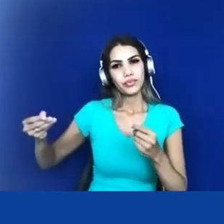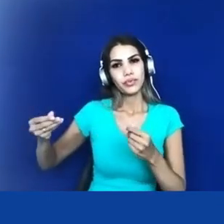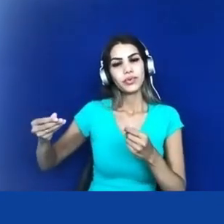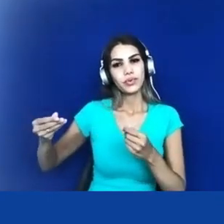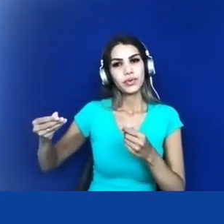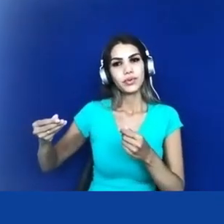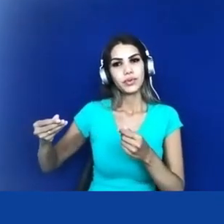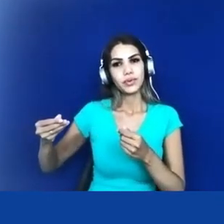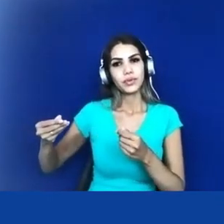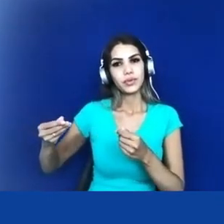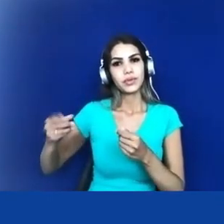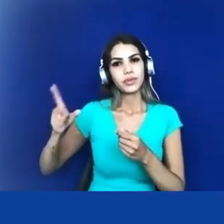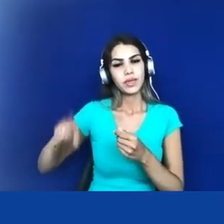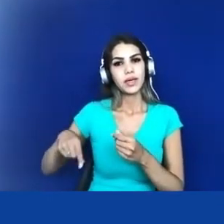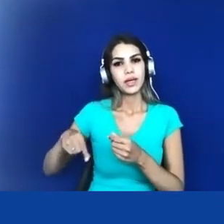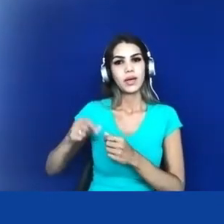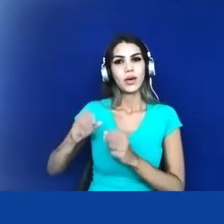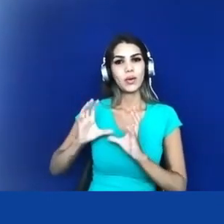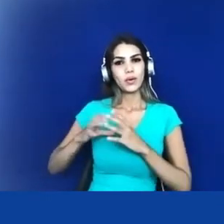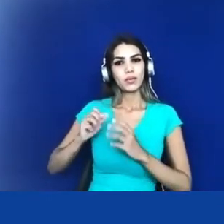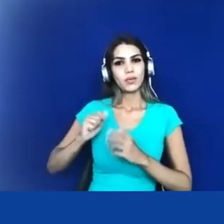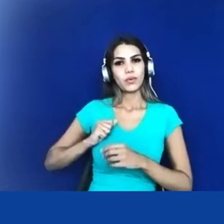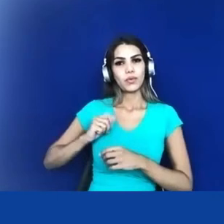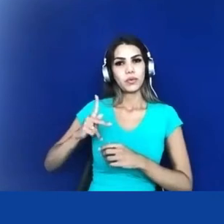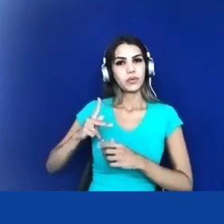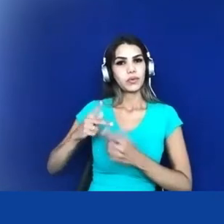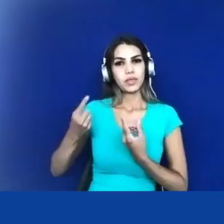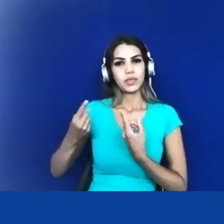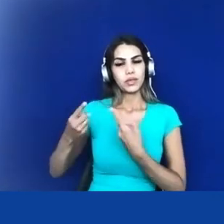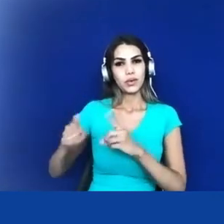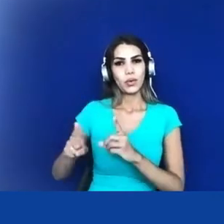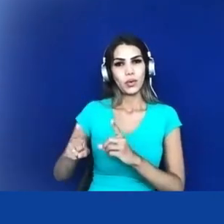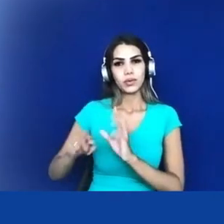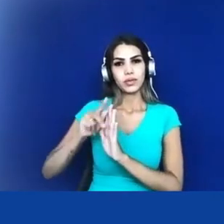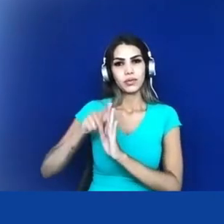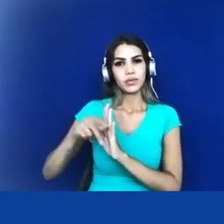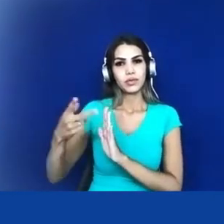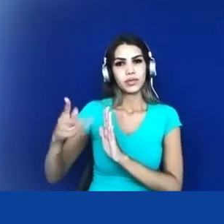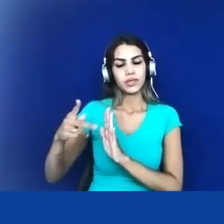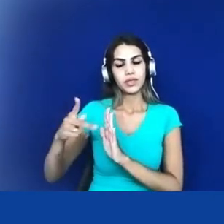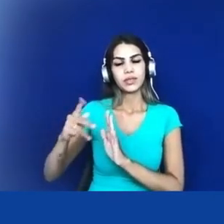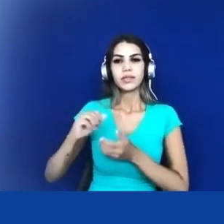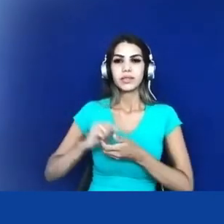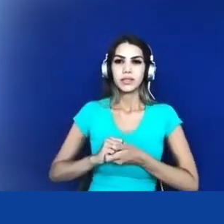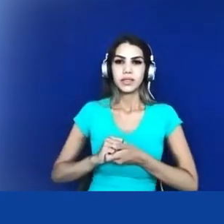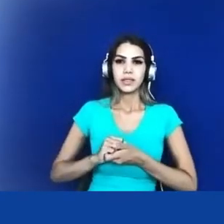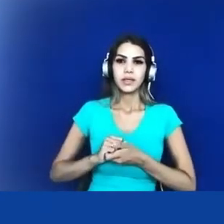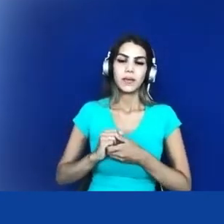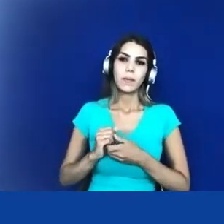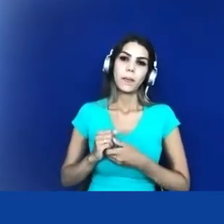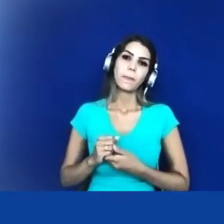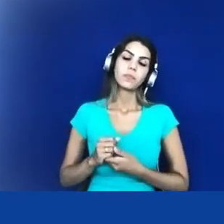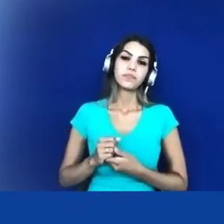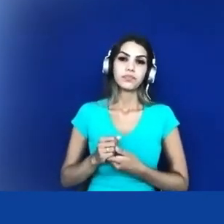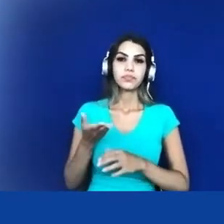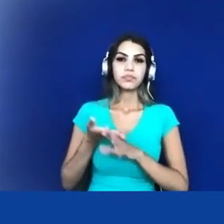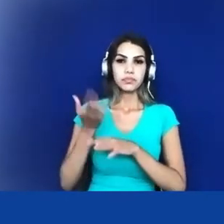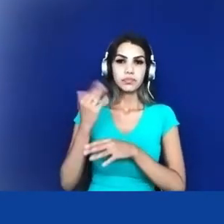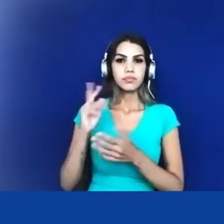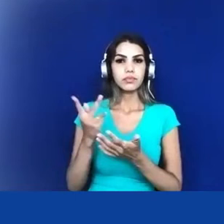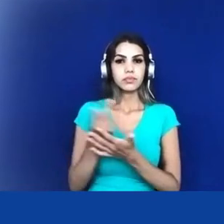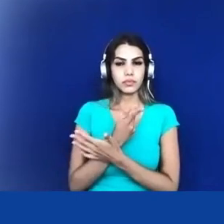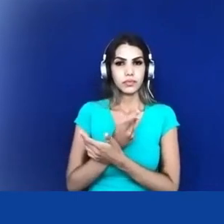portugueses quando enfrentam as guerras contra as missões jesuíticas bom